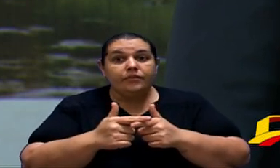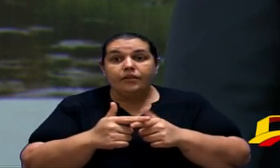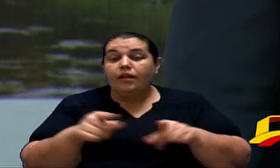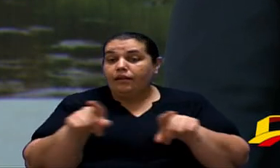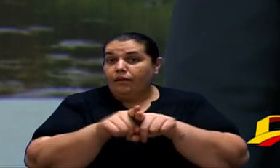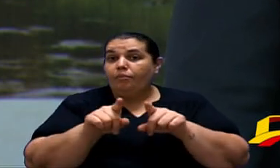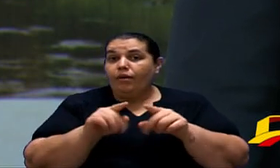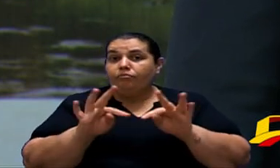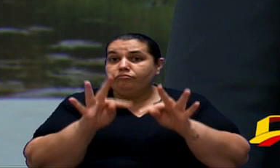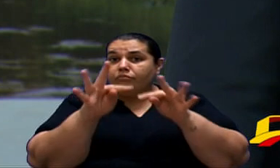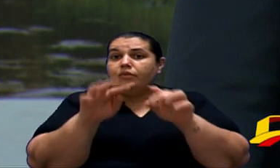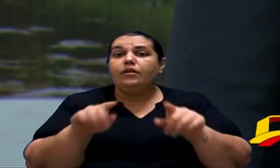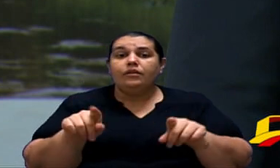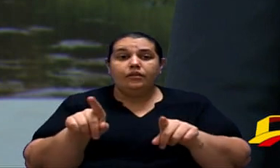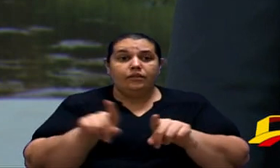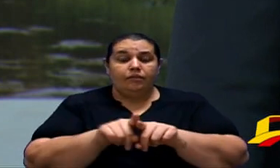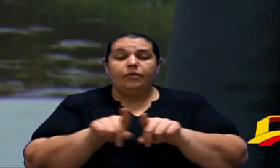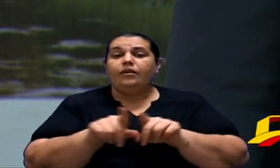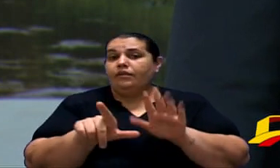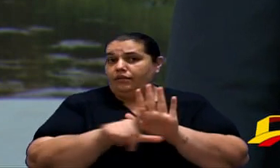técnicas para que ela exista